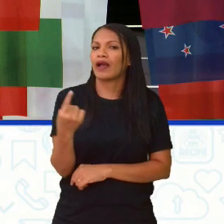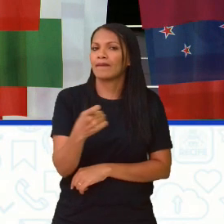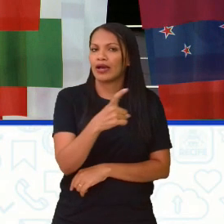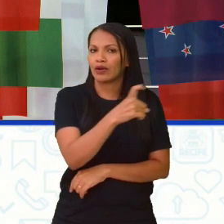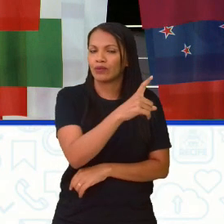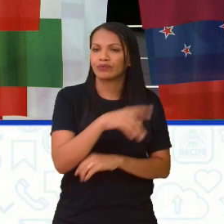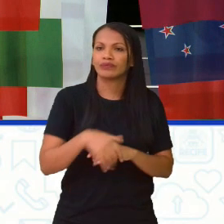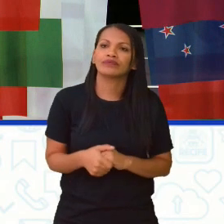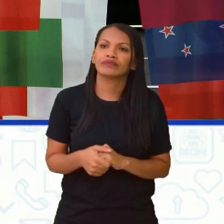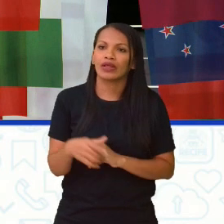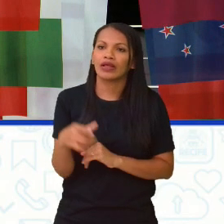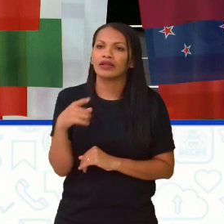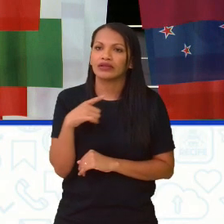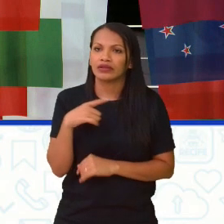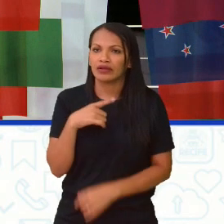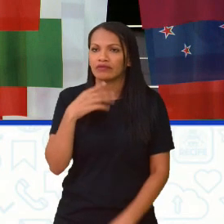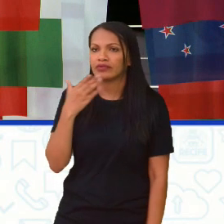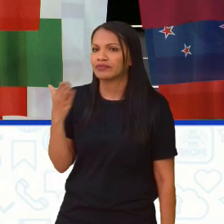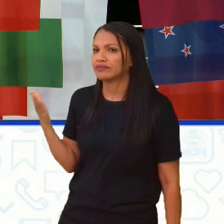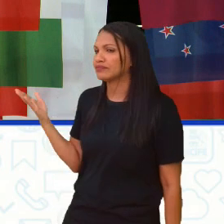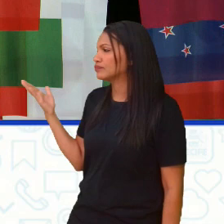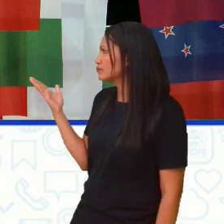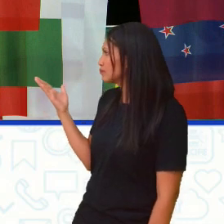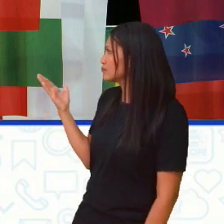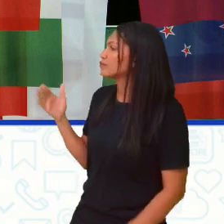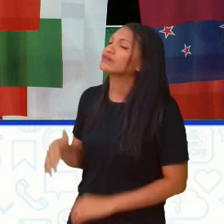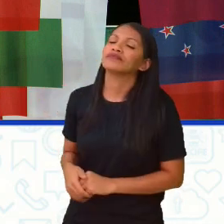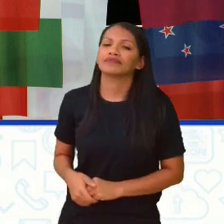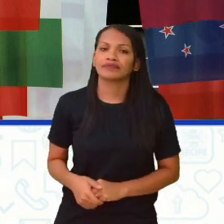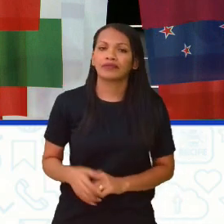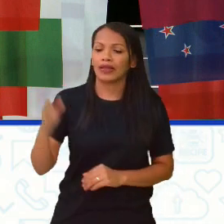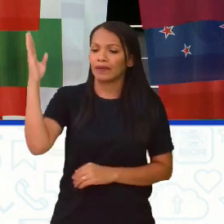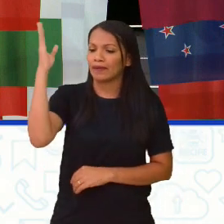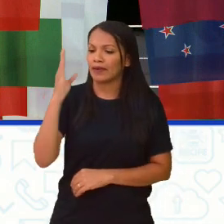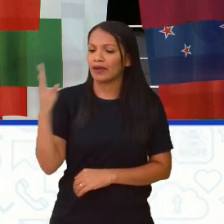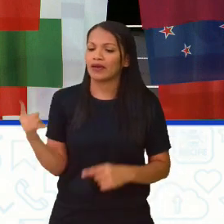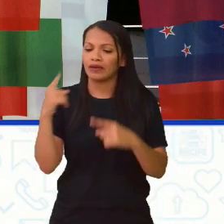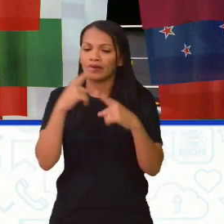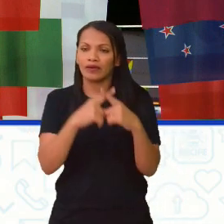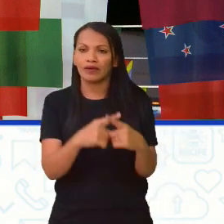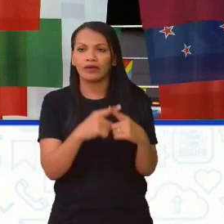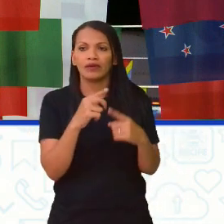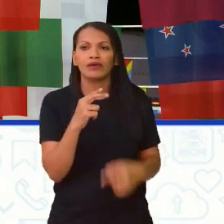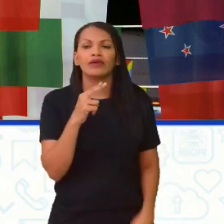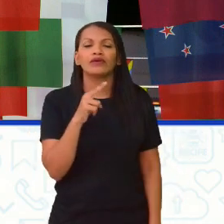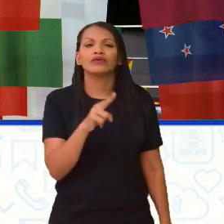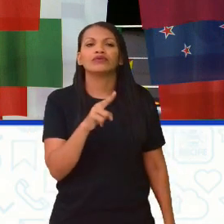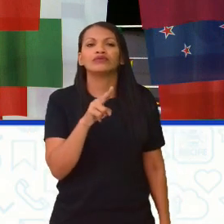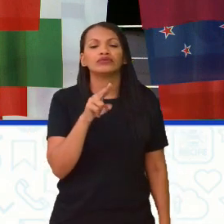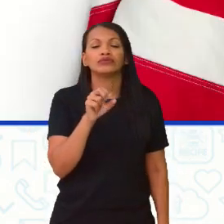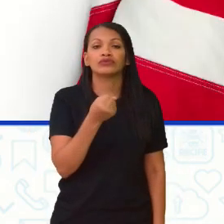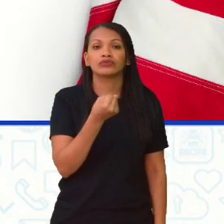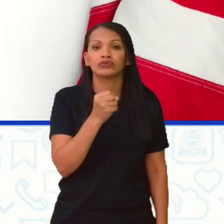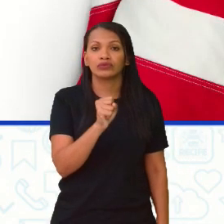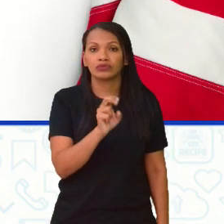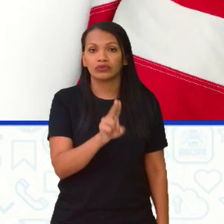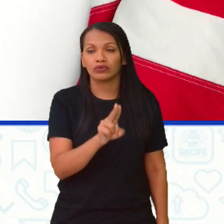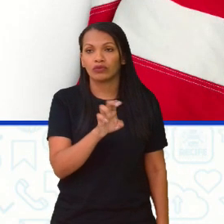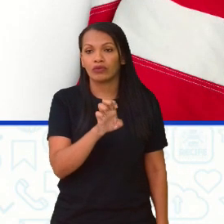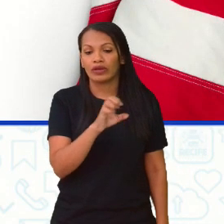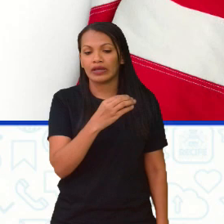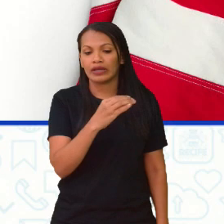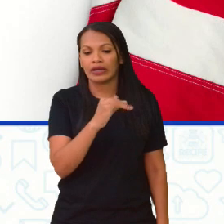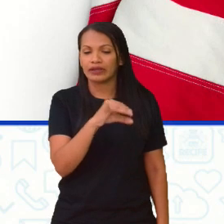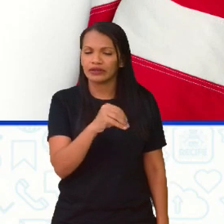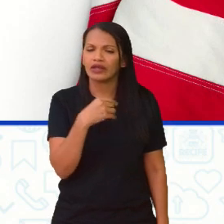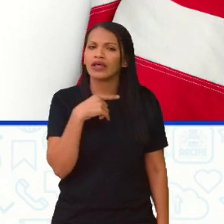Aí, aqui a gente teve um jogo mais difícil. Olha, o Brasil enfrentou a Suécia e empatou com a Suécia 1x1. Então, a gente